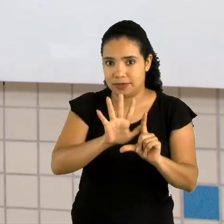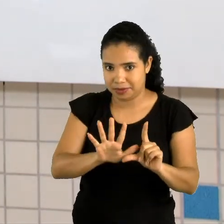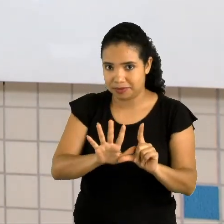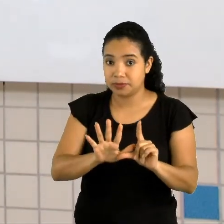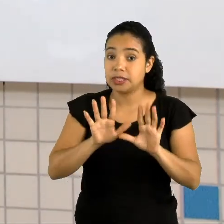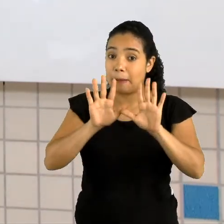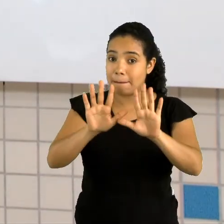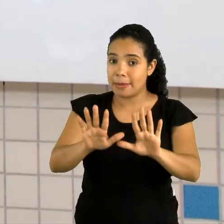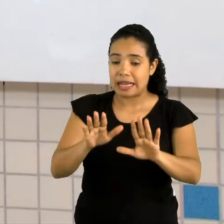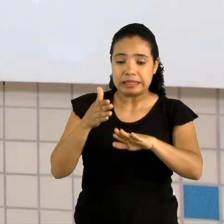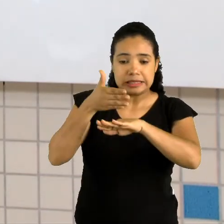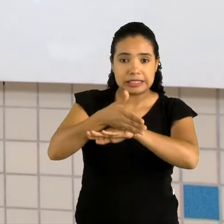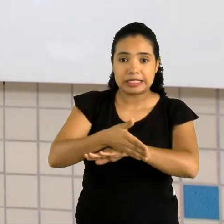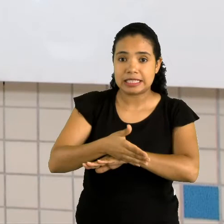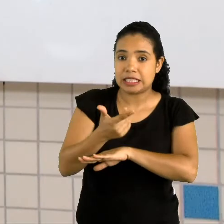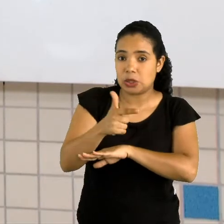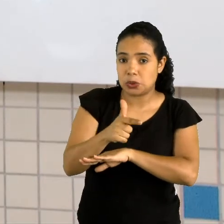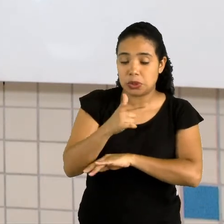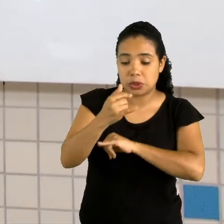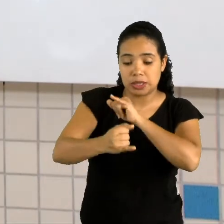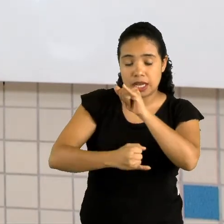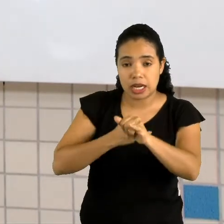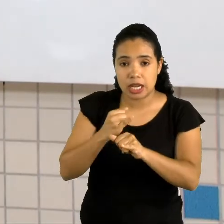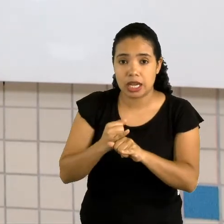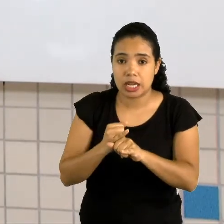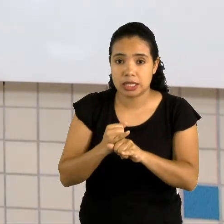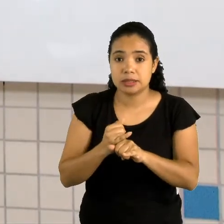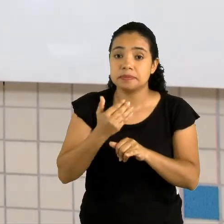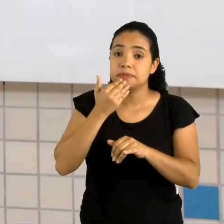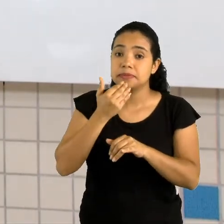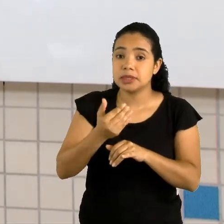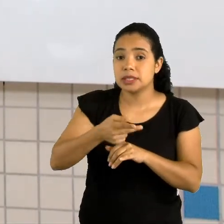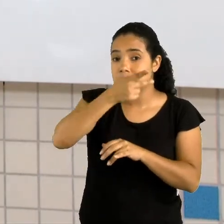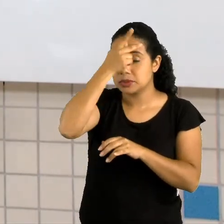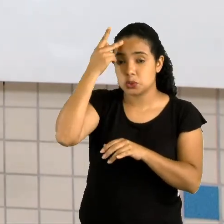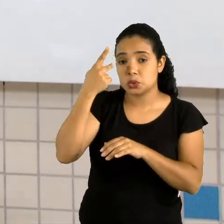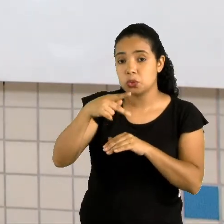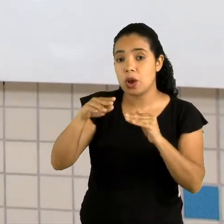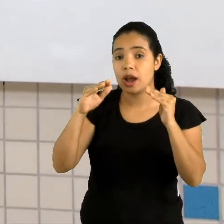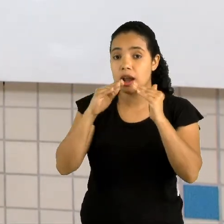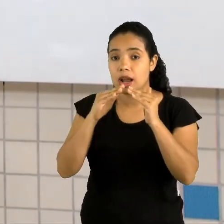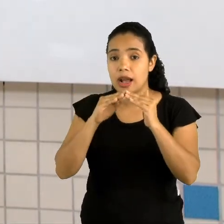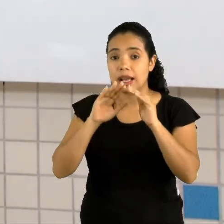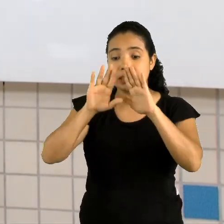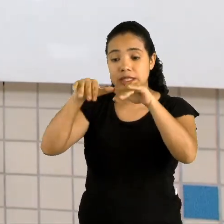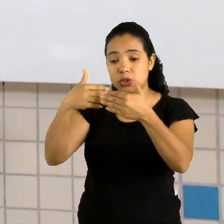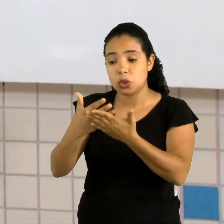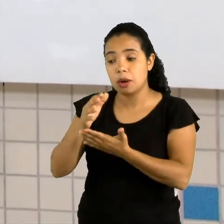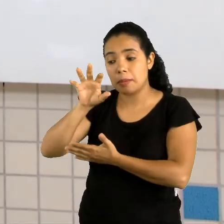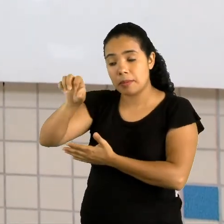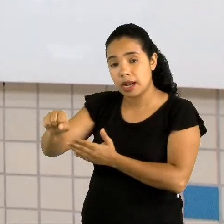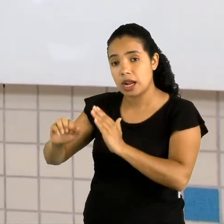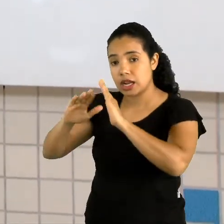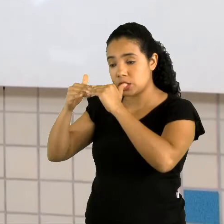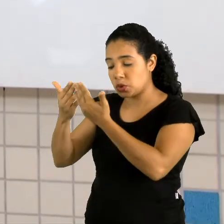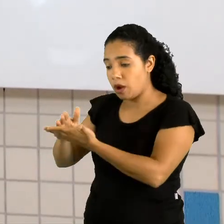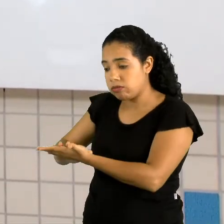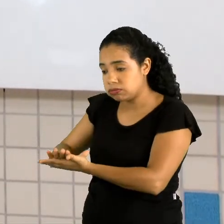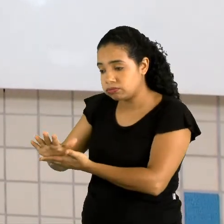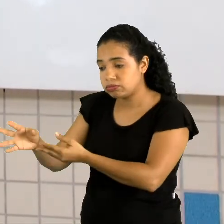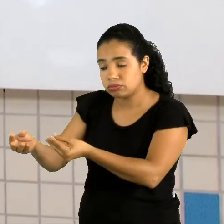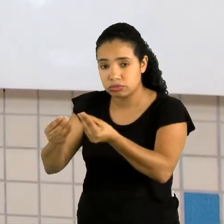Mas se você não tem acesso à internet, peça para alguém da sua casa e lá na sua escola buscar para que você